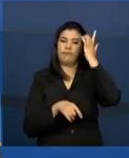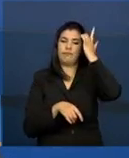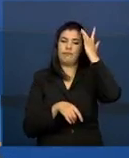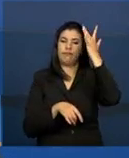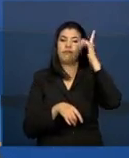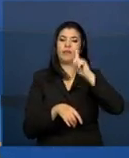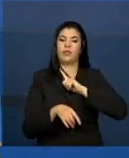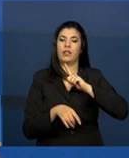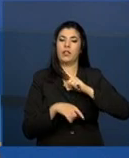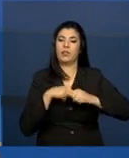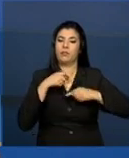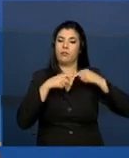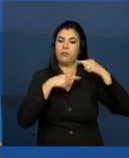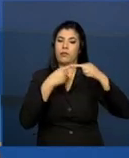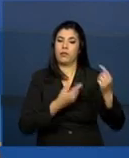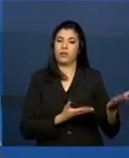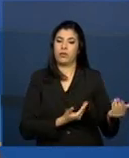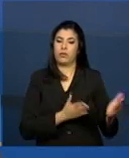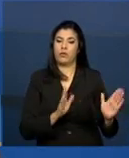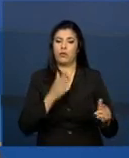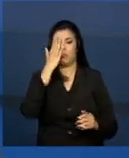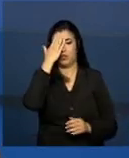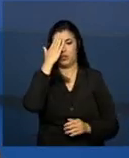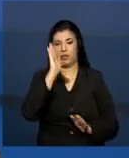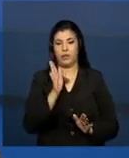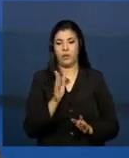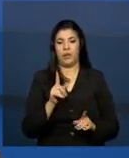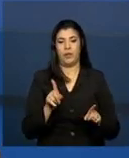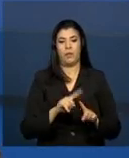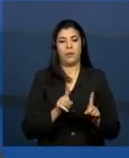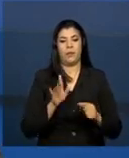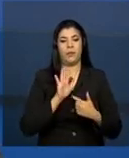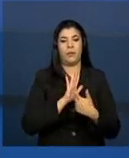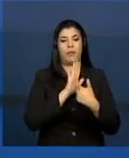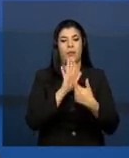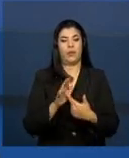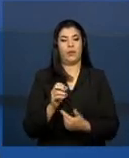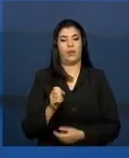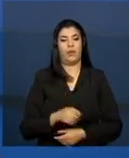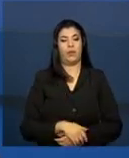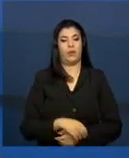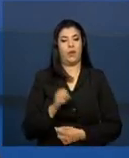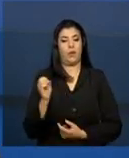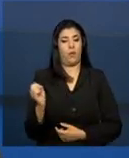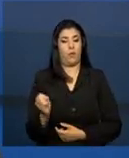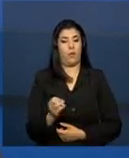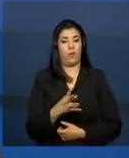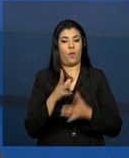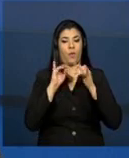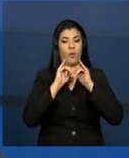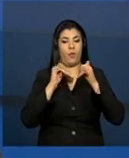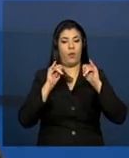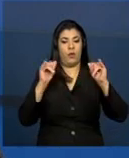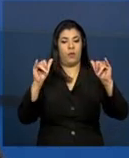nós já estávamos trazendo uma inovação bastante grande ao definir determinados conteúdos que